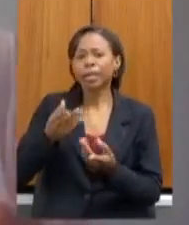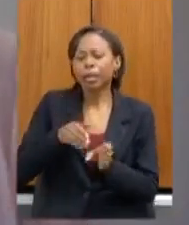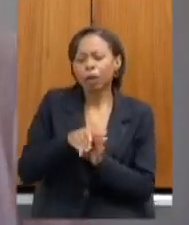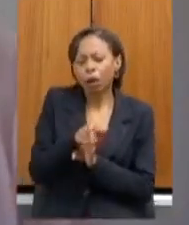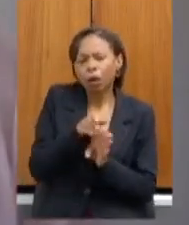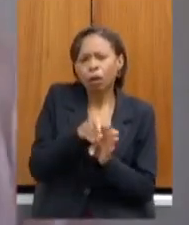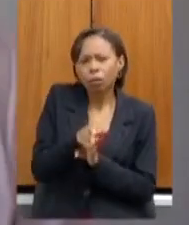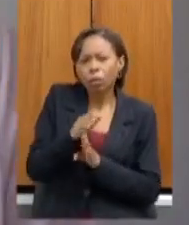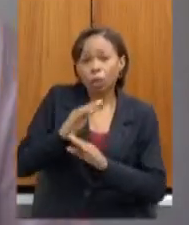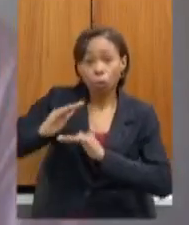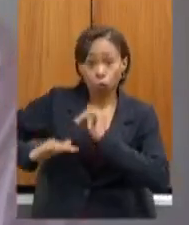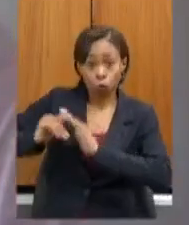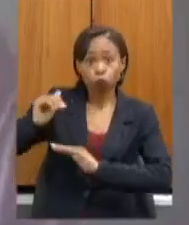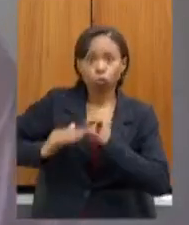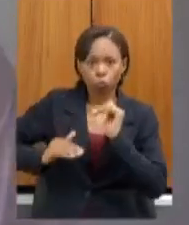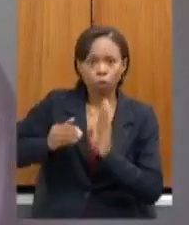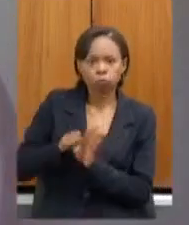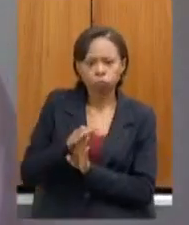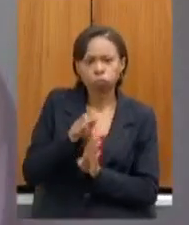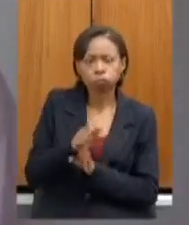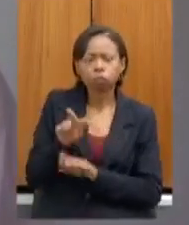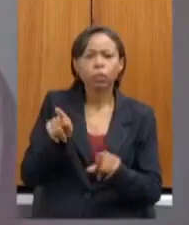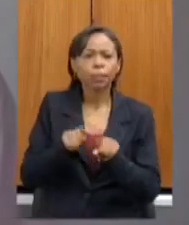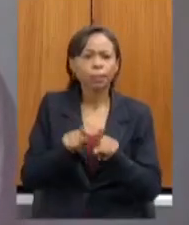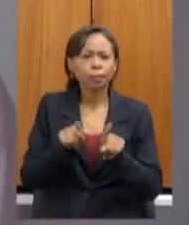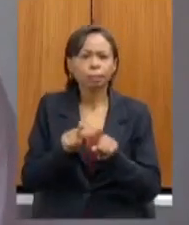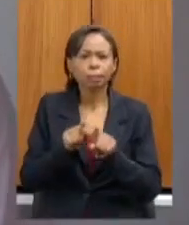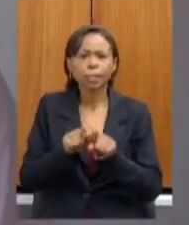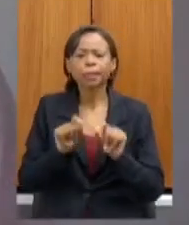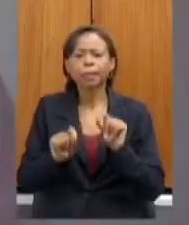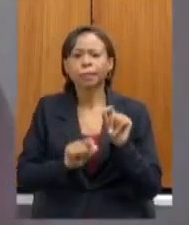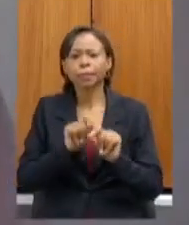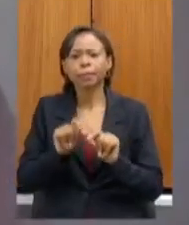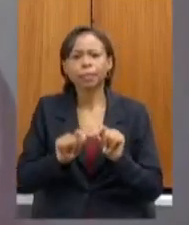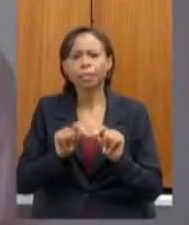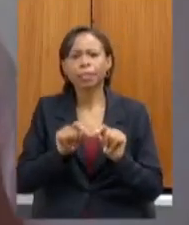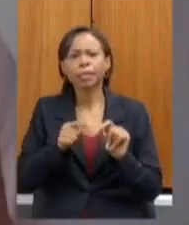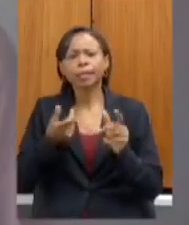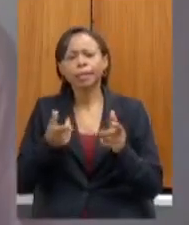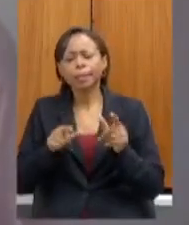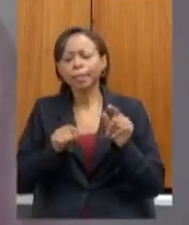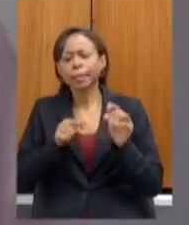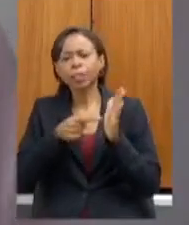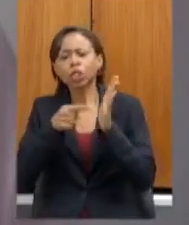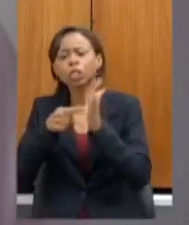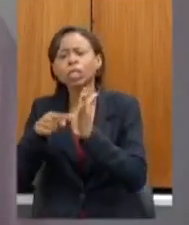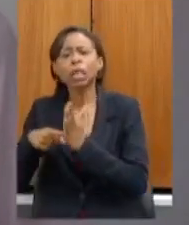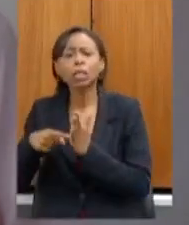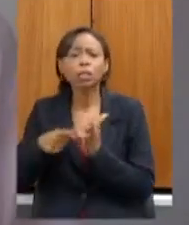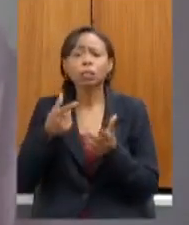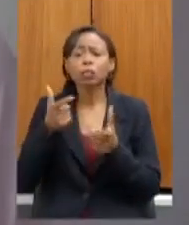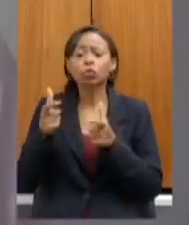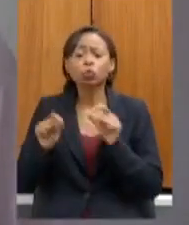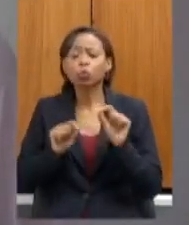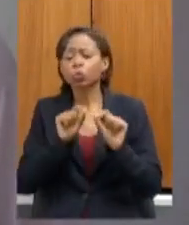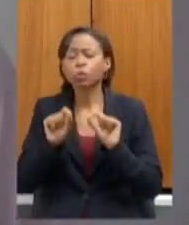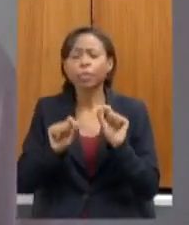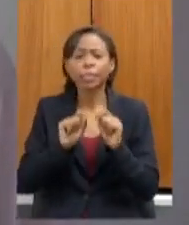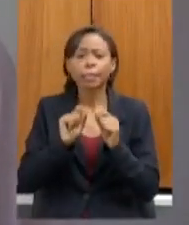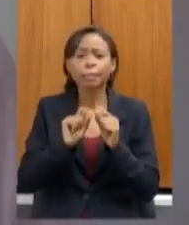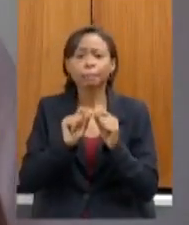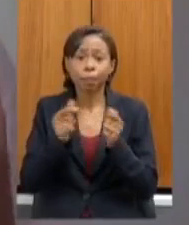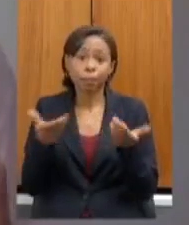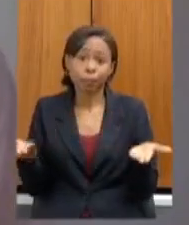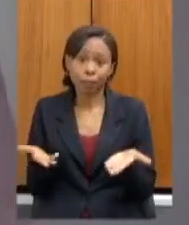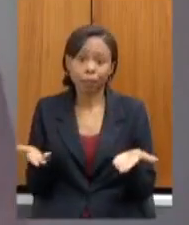orientação técnica e a coleta também de todas as indicações do que vem sendo realizado nesse momento